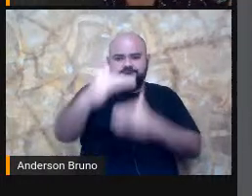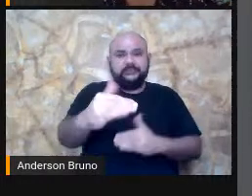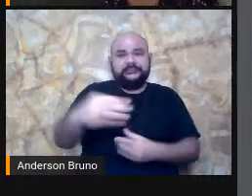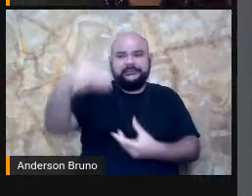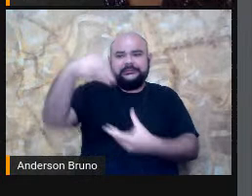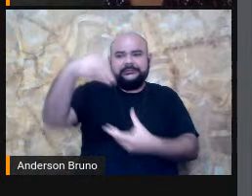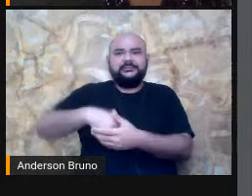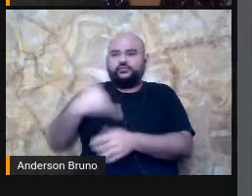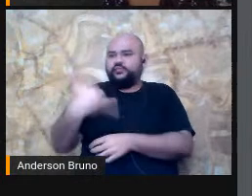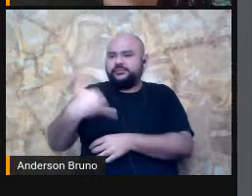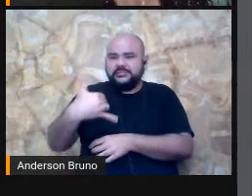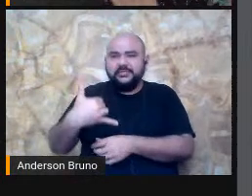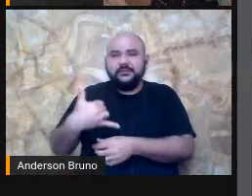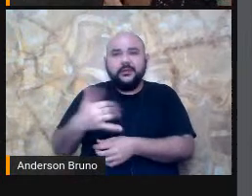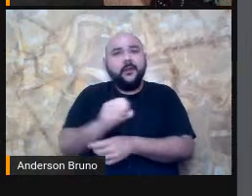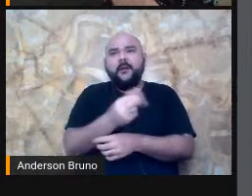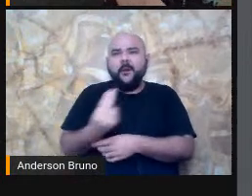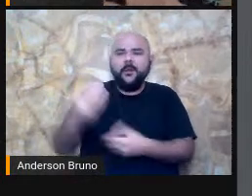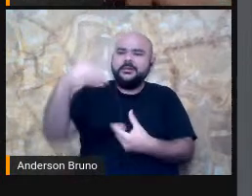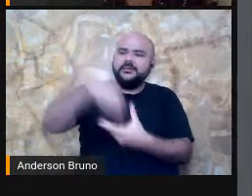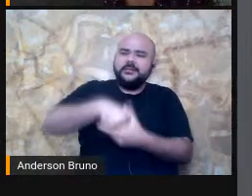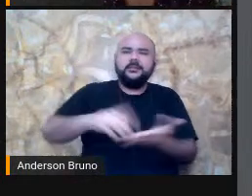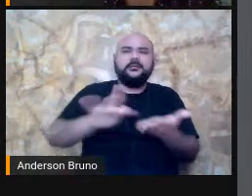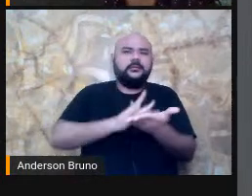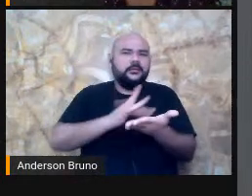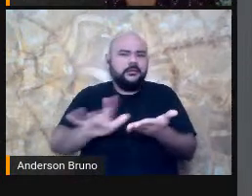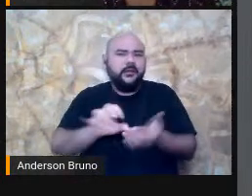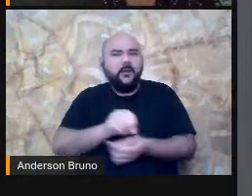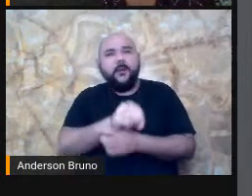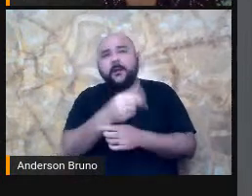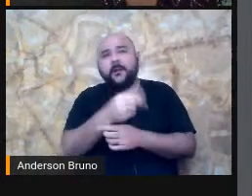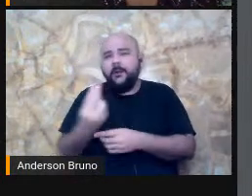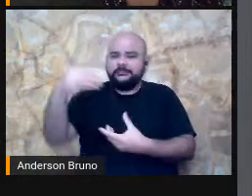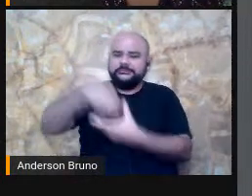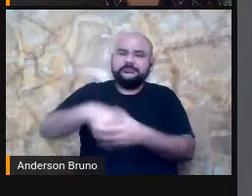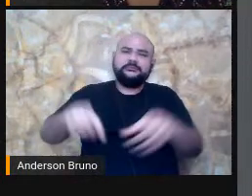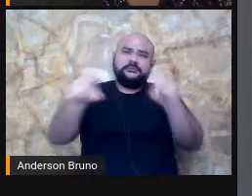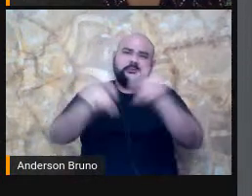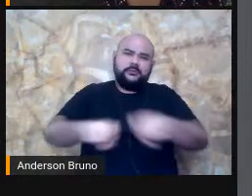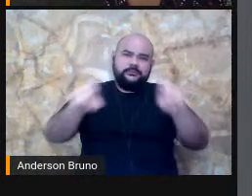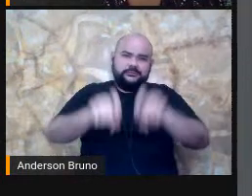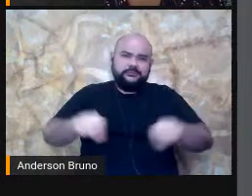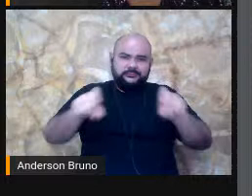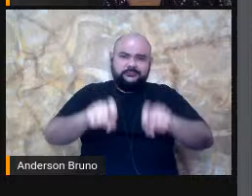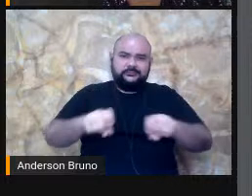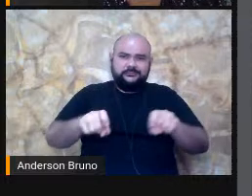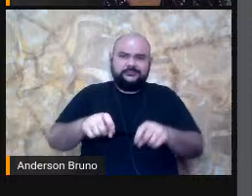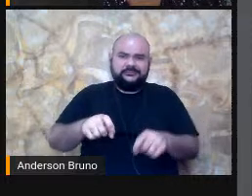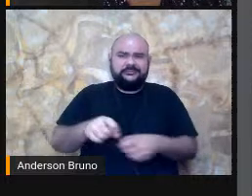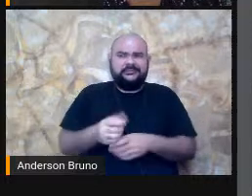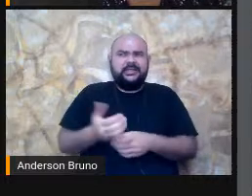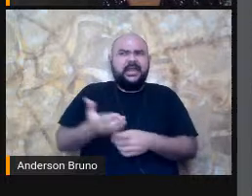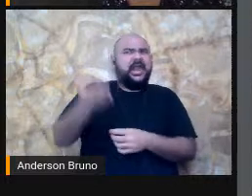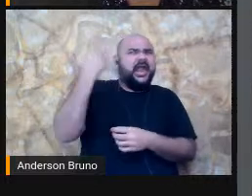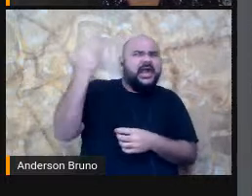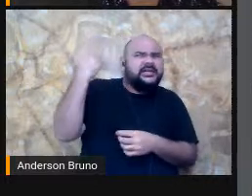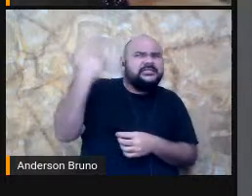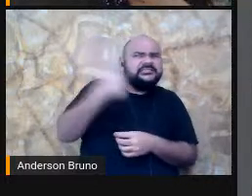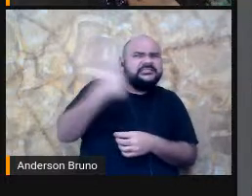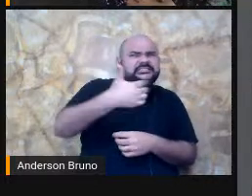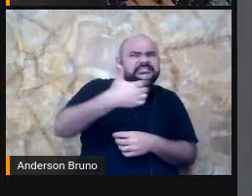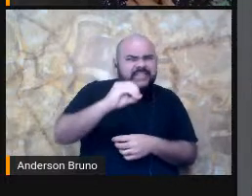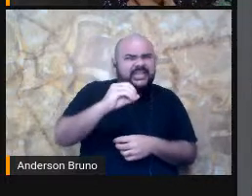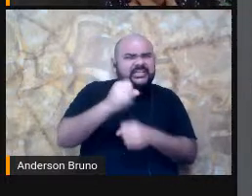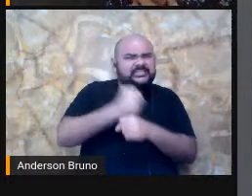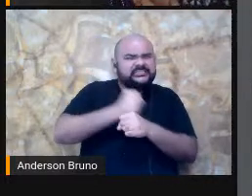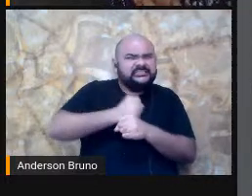tablet No computador Há dez anos Atrás A gente não Falava disso Né, gente? Porque